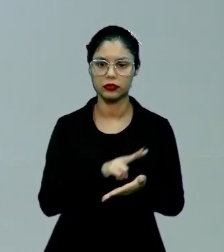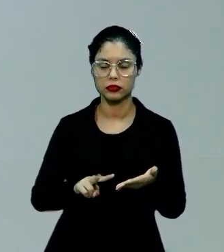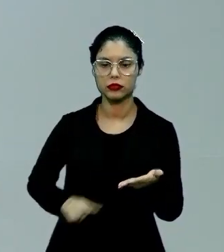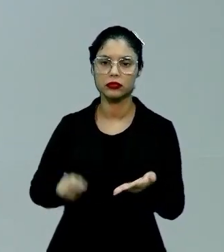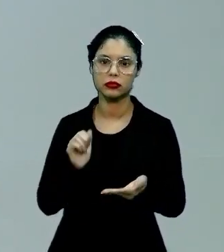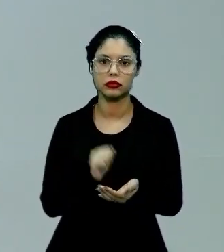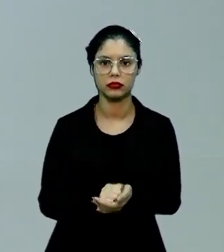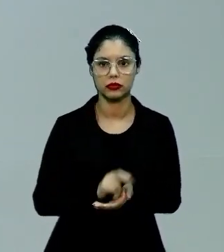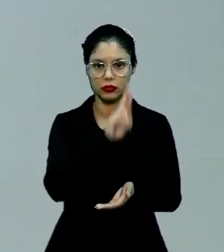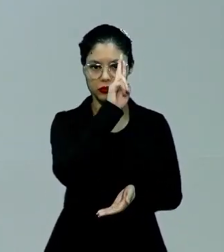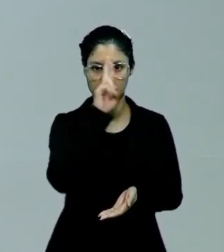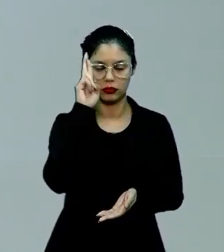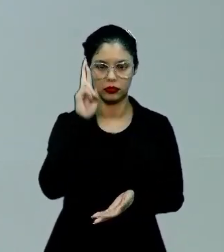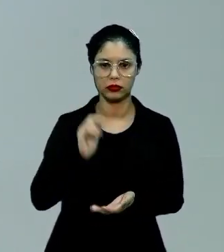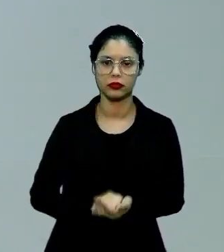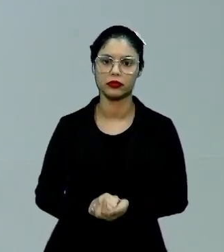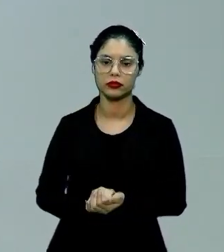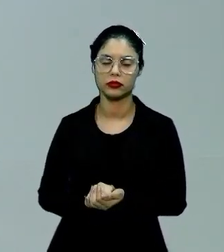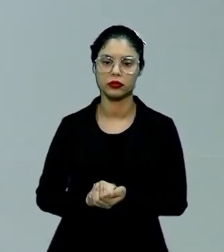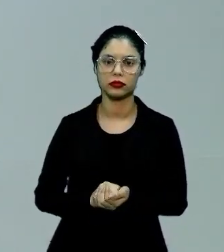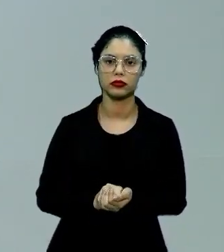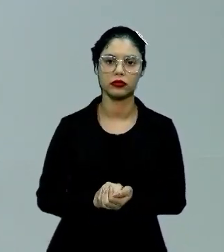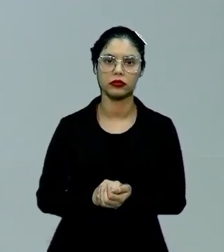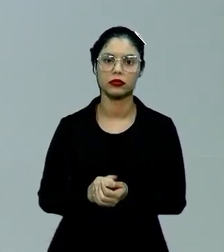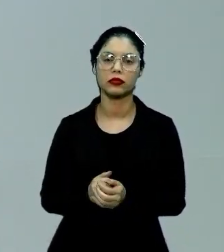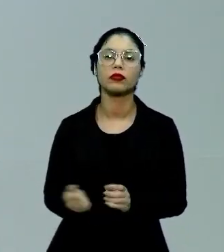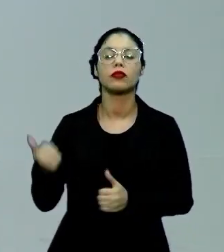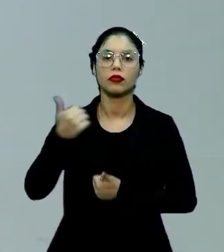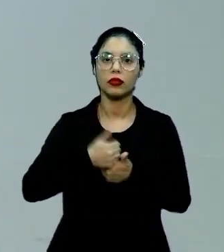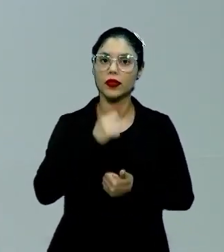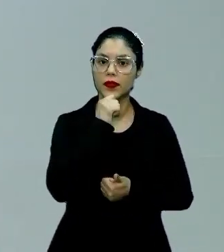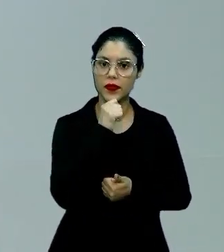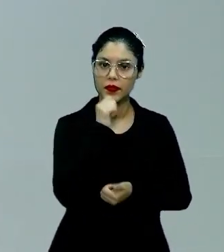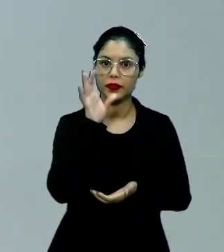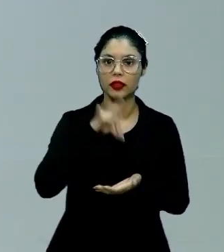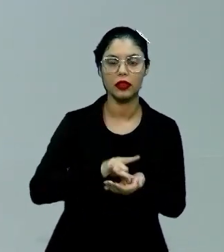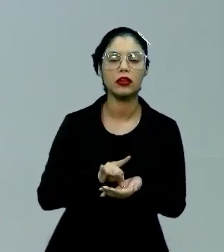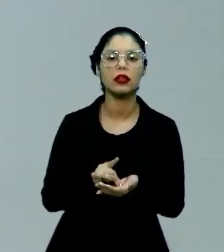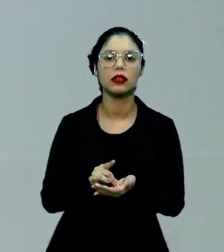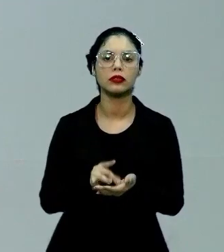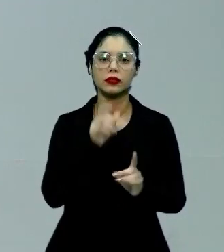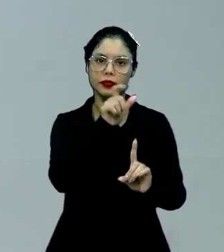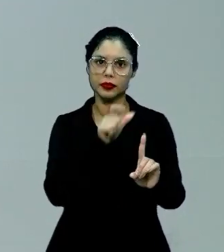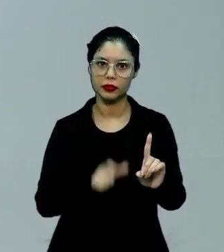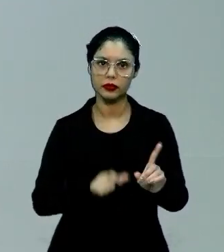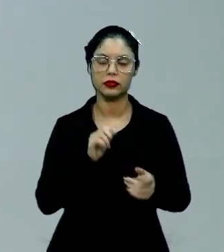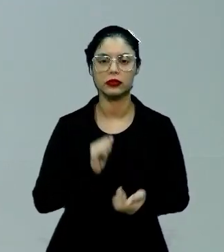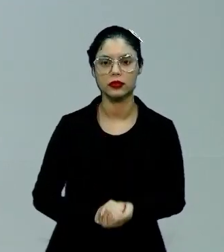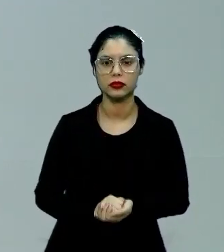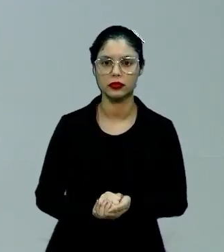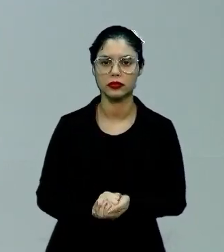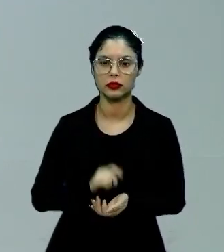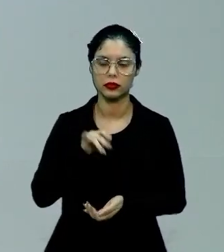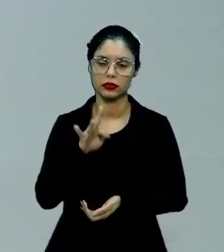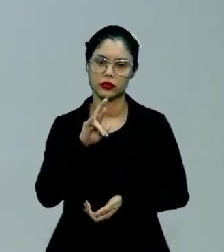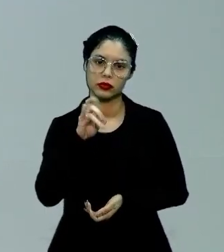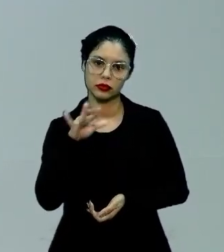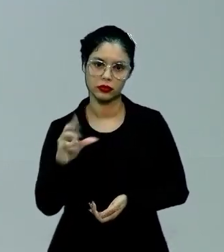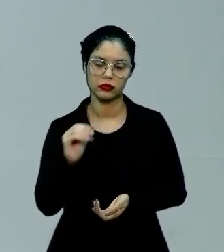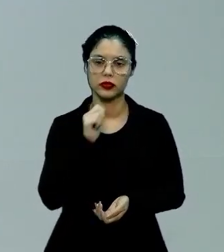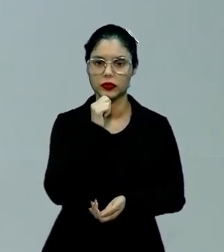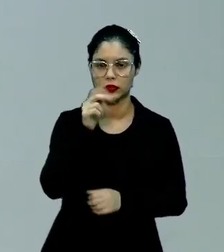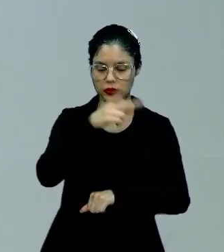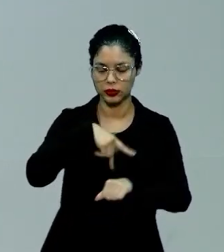dessa história e eu consigo me colocá-lo, representá-lo, uma realidade que de repente, dada a vastidão de um país,